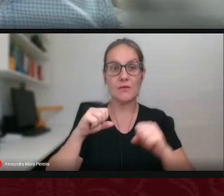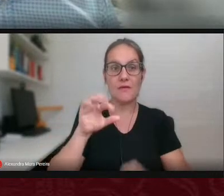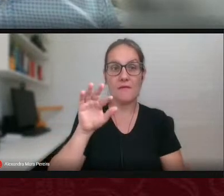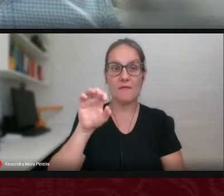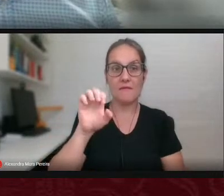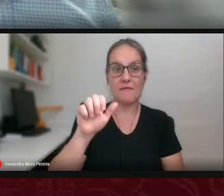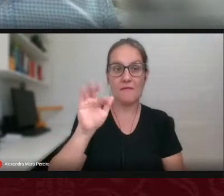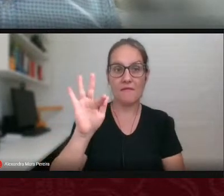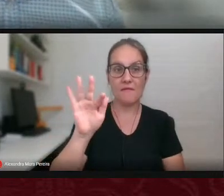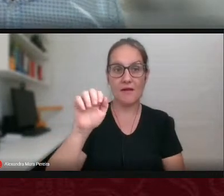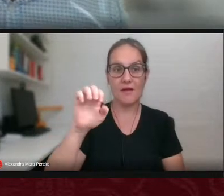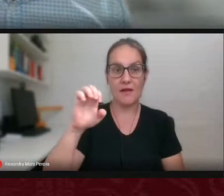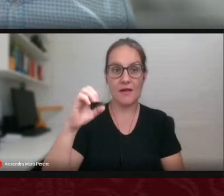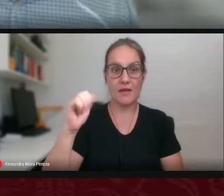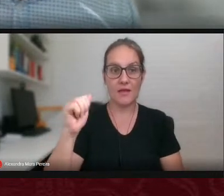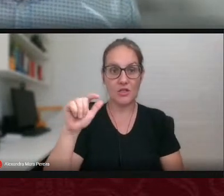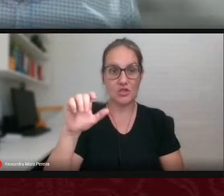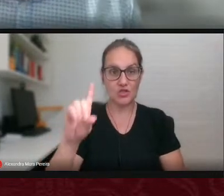Dez minutos.